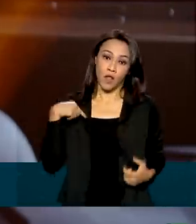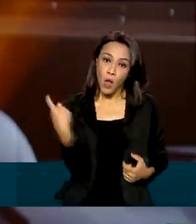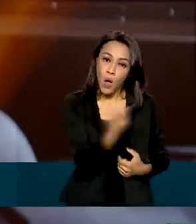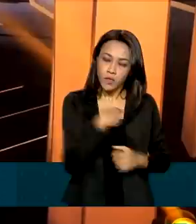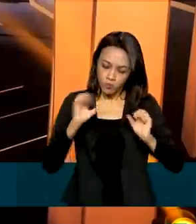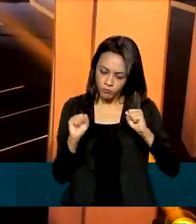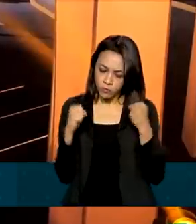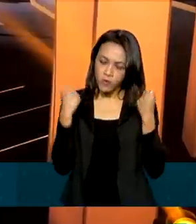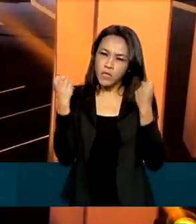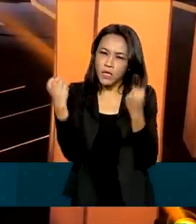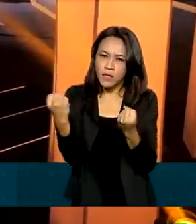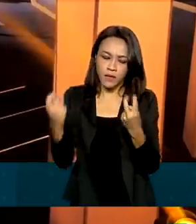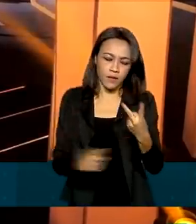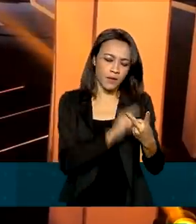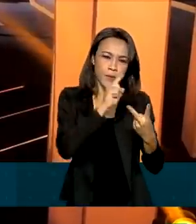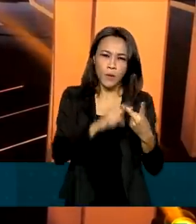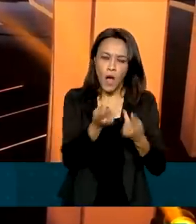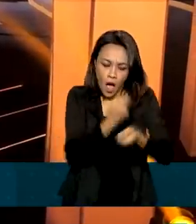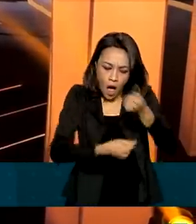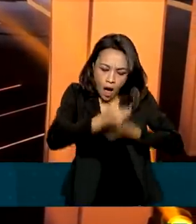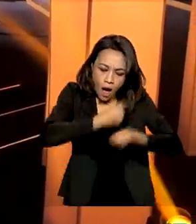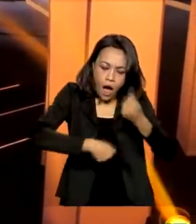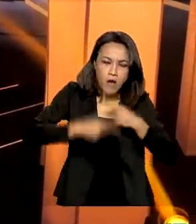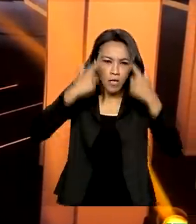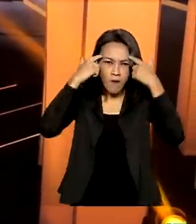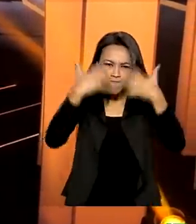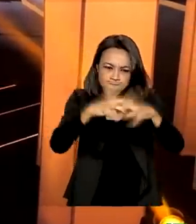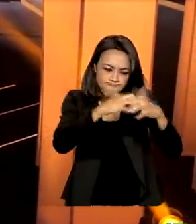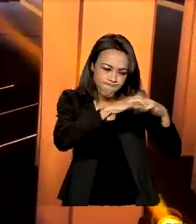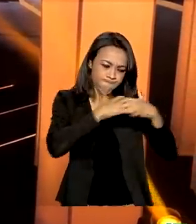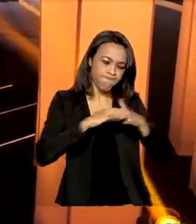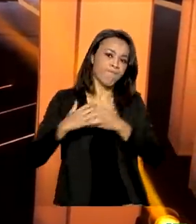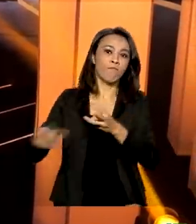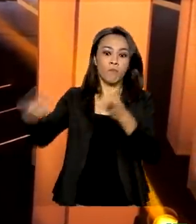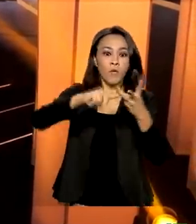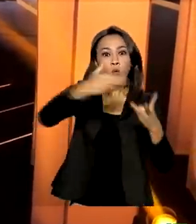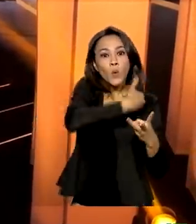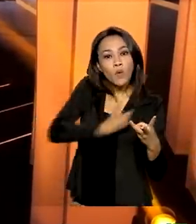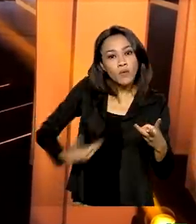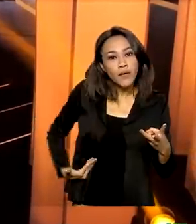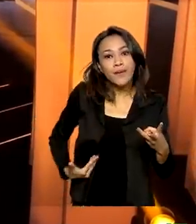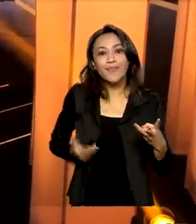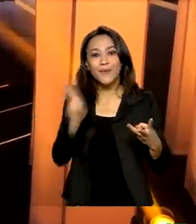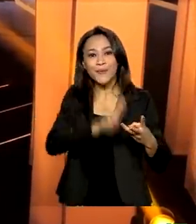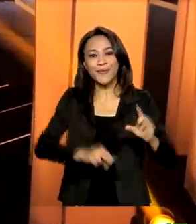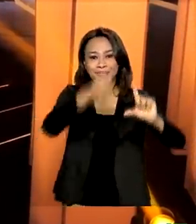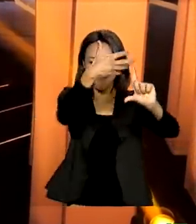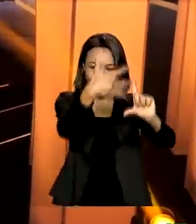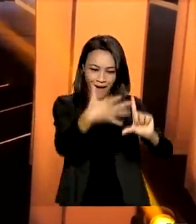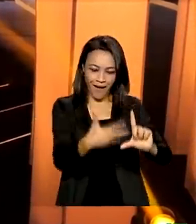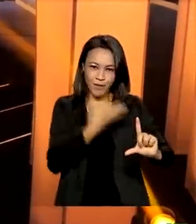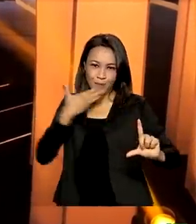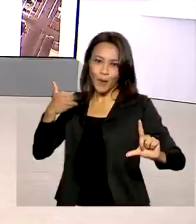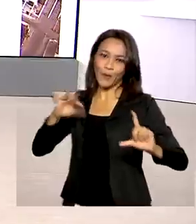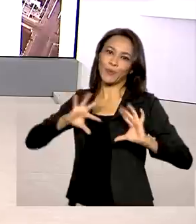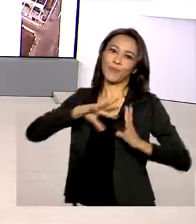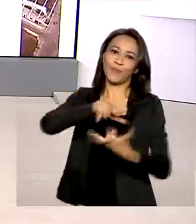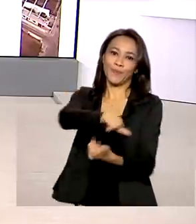fortalecendo, nossa regulação microeconômica está mais racional e nosso governo digital passou a ocupar lugar entre os melhores do mundo.